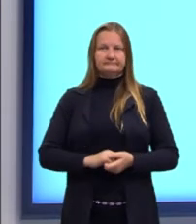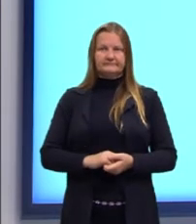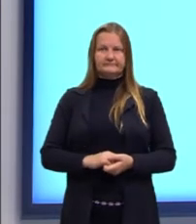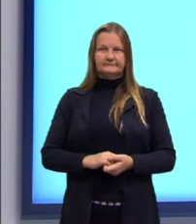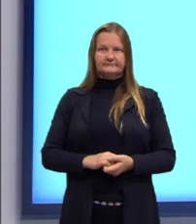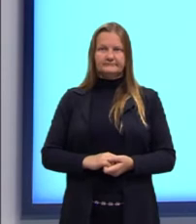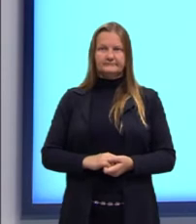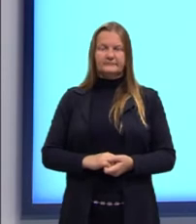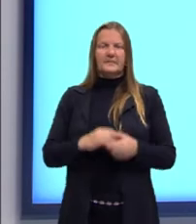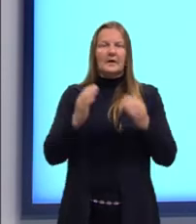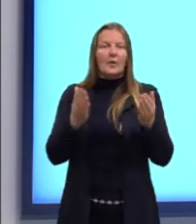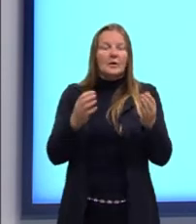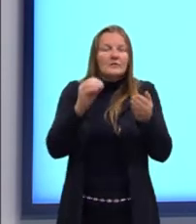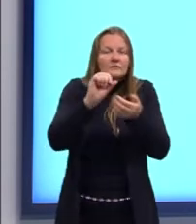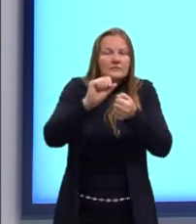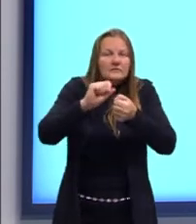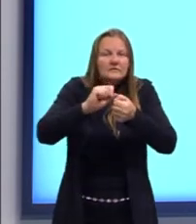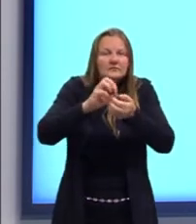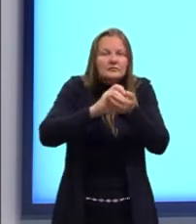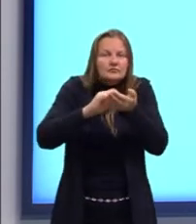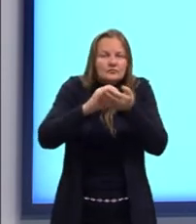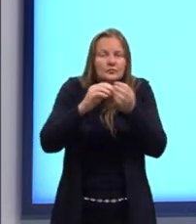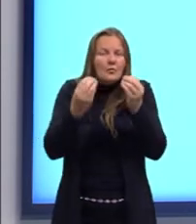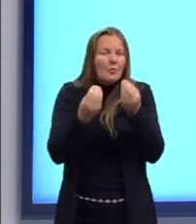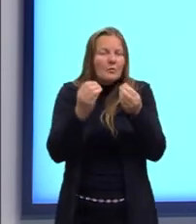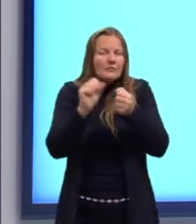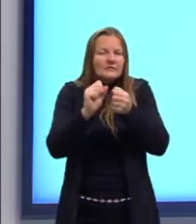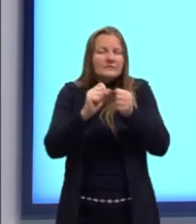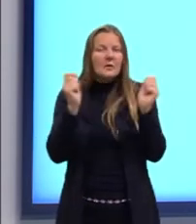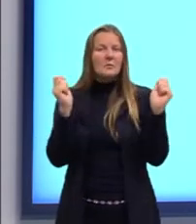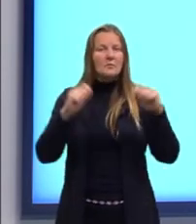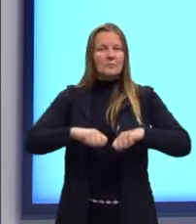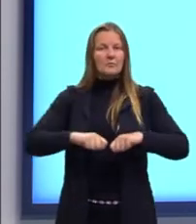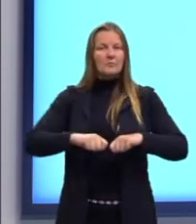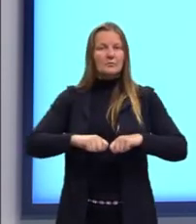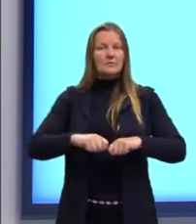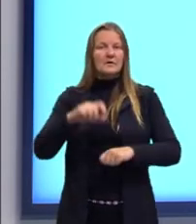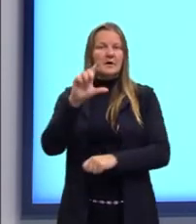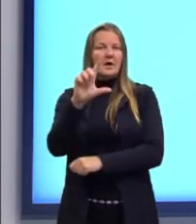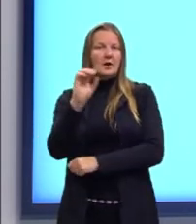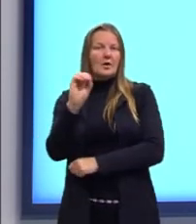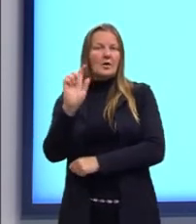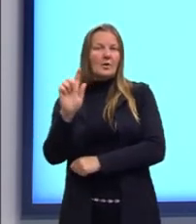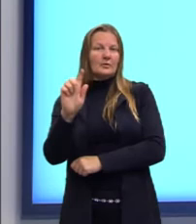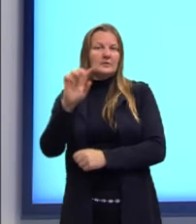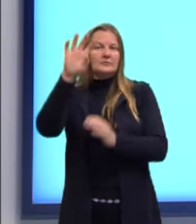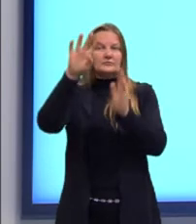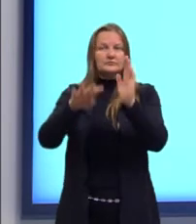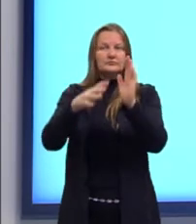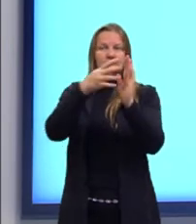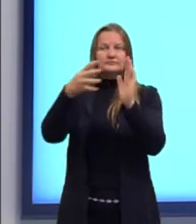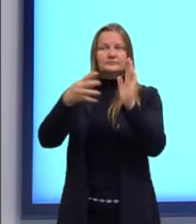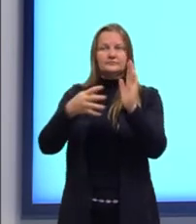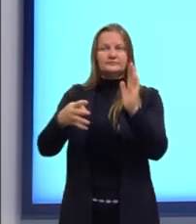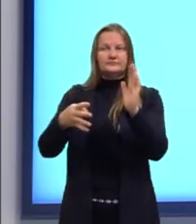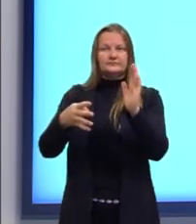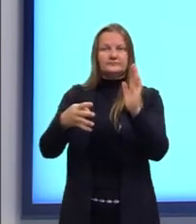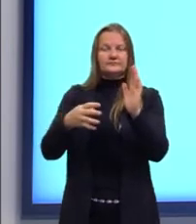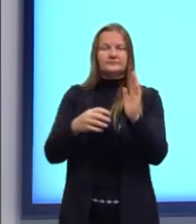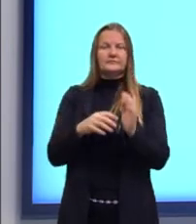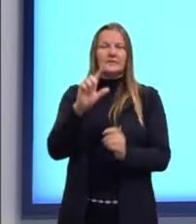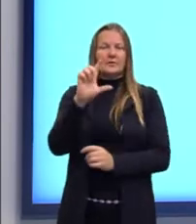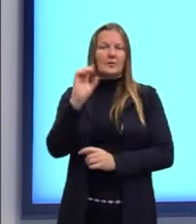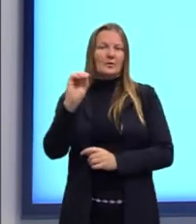Então vamos lá, a gente já sabe que possivelmente vai chegar num logaritmo, né, afinal a tabela que nós temos é de logaritmo.